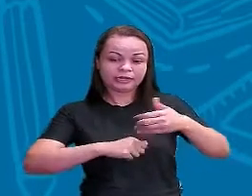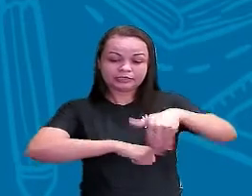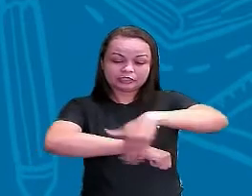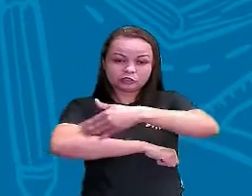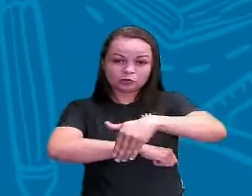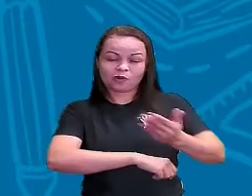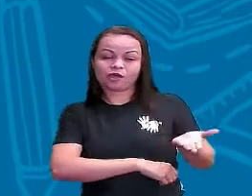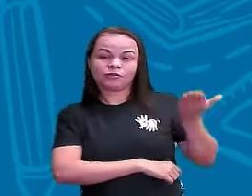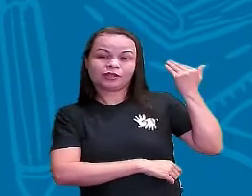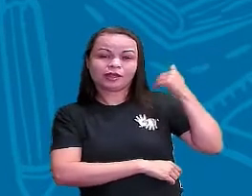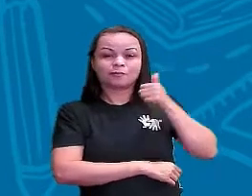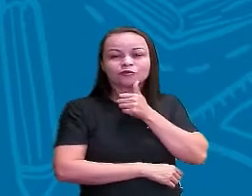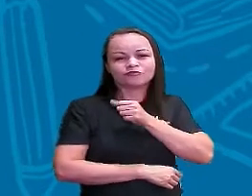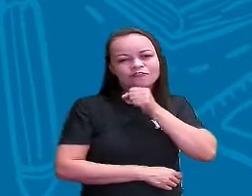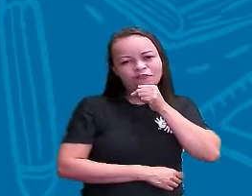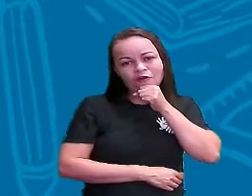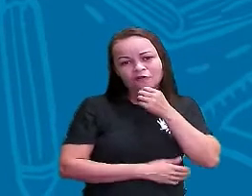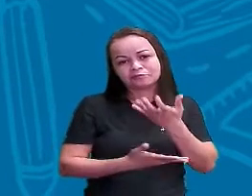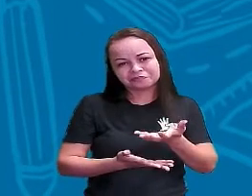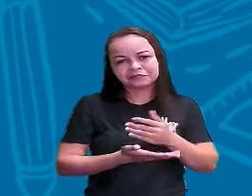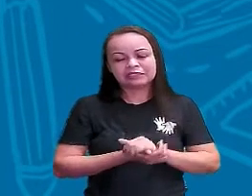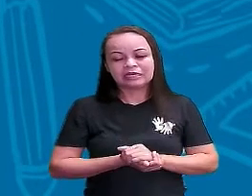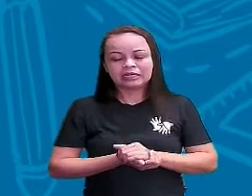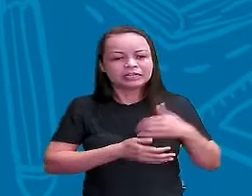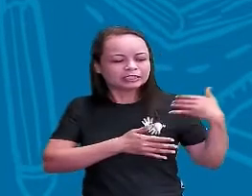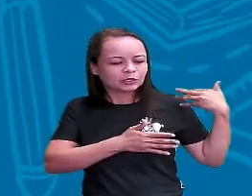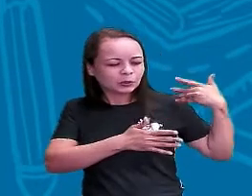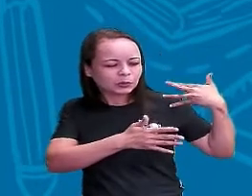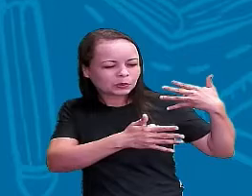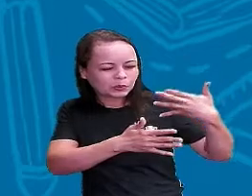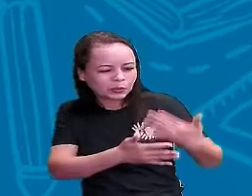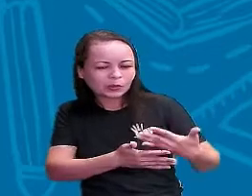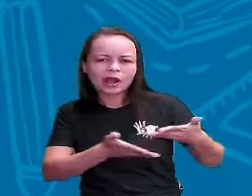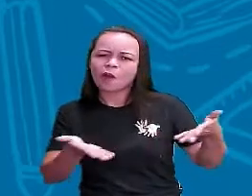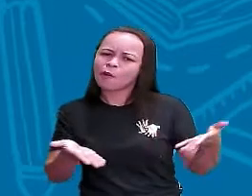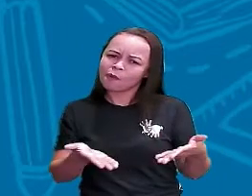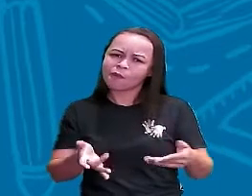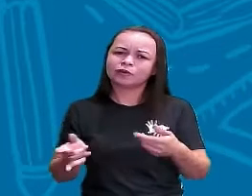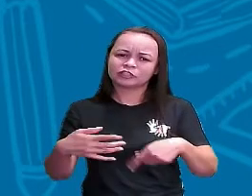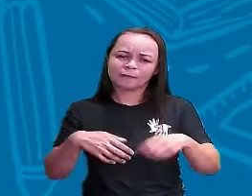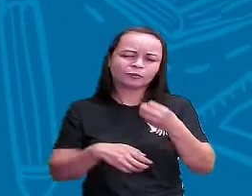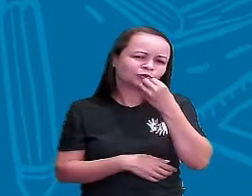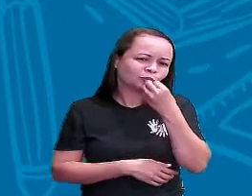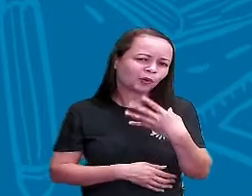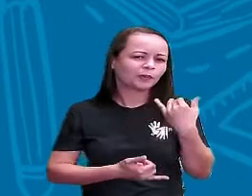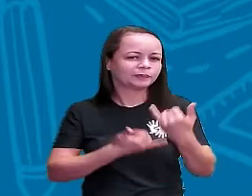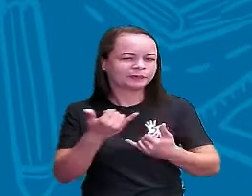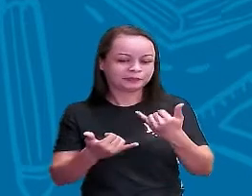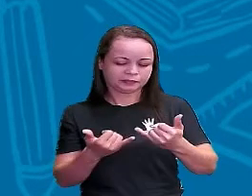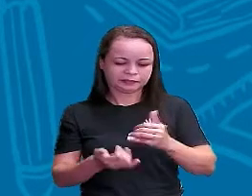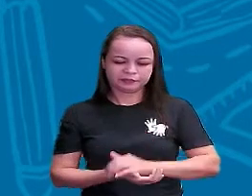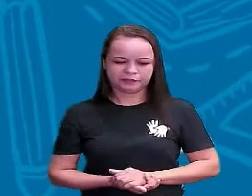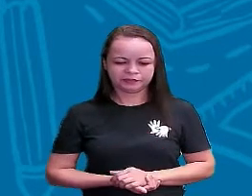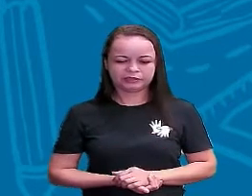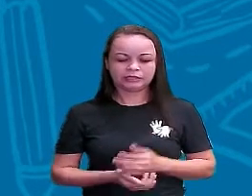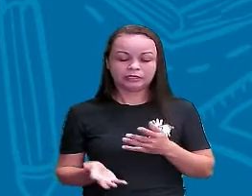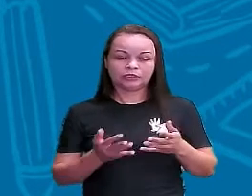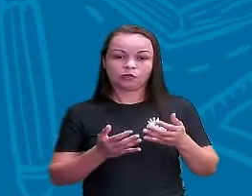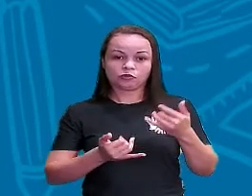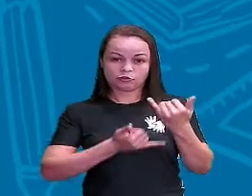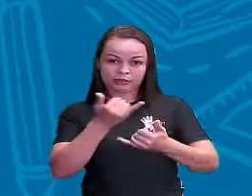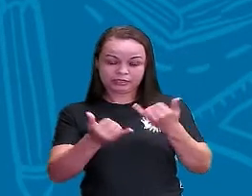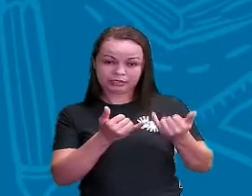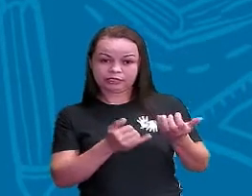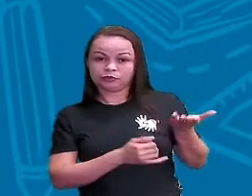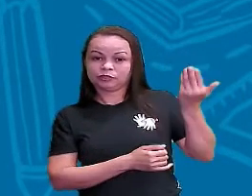tempo da vovó E que perdura até hoje Porque é muito bom de brincar Os brinquedos e brincadeiras de antigamente